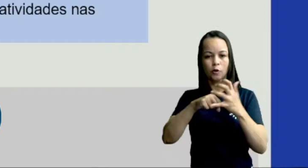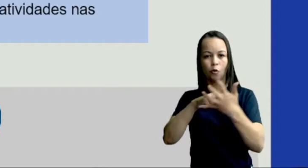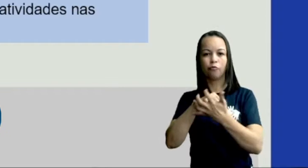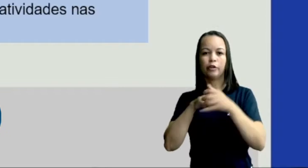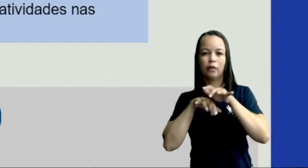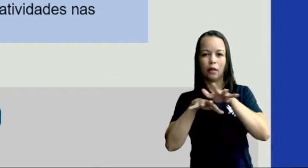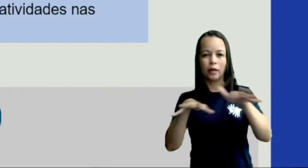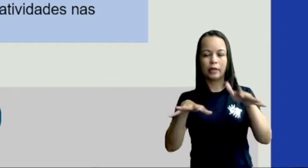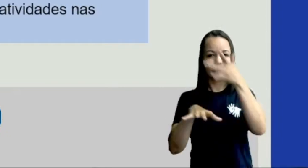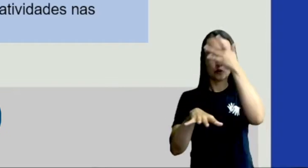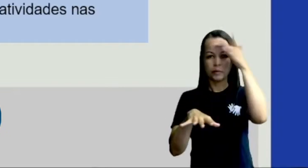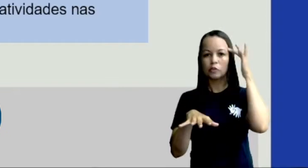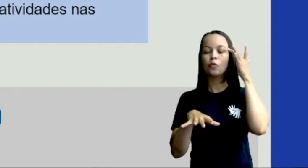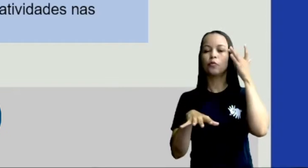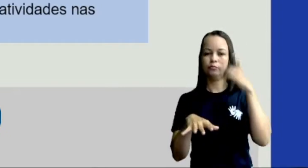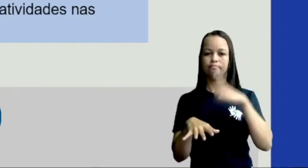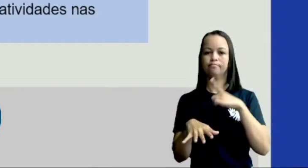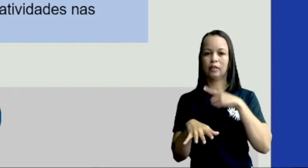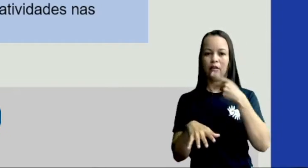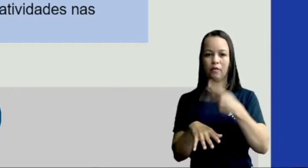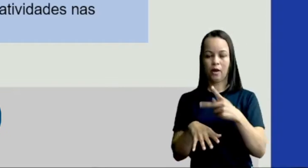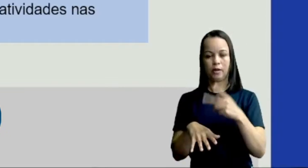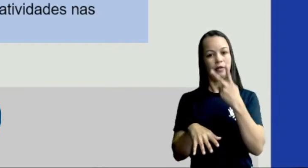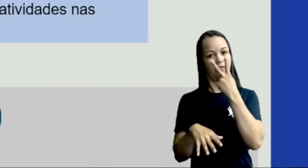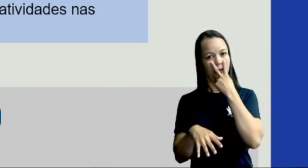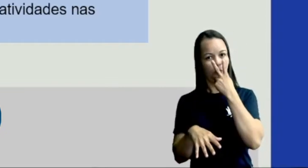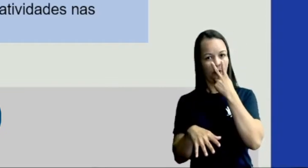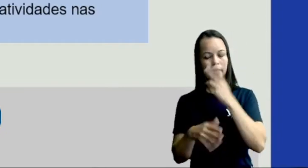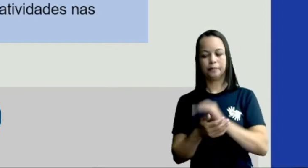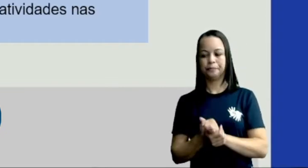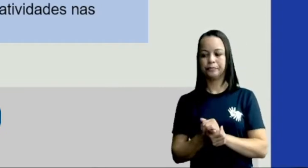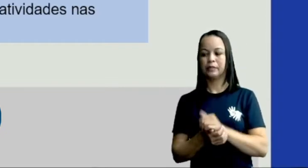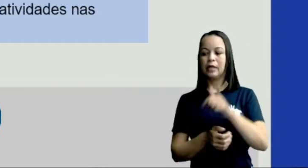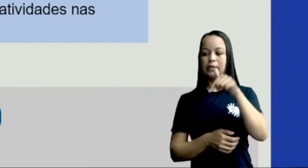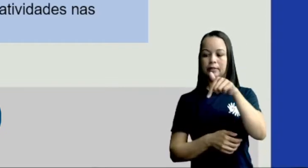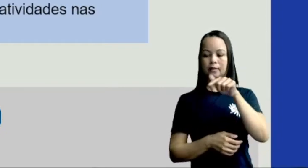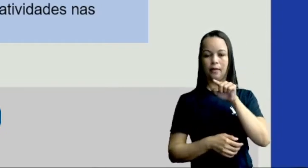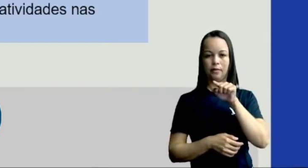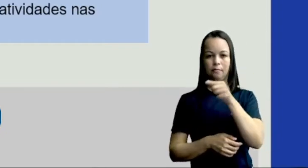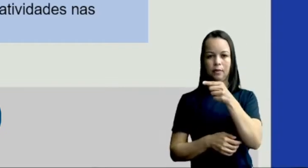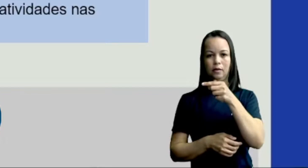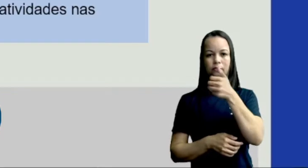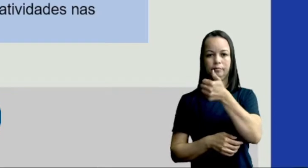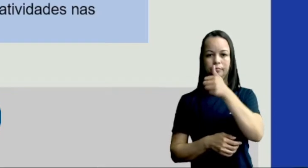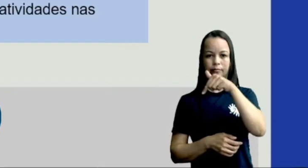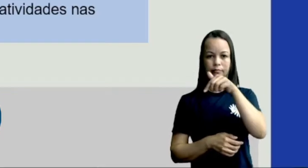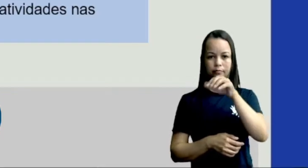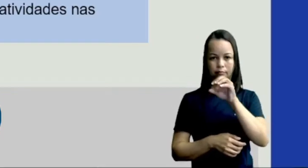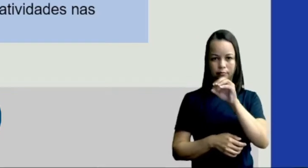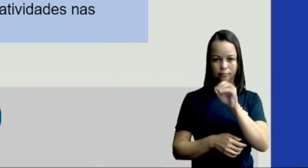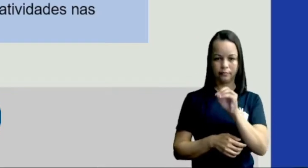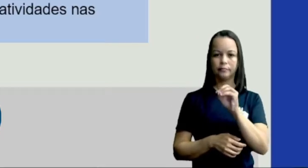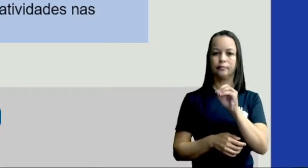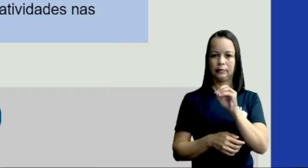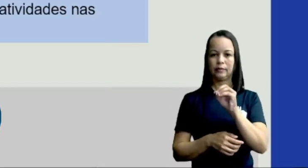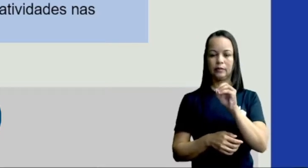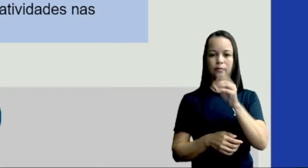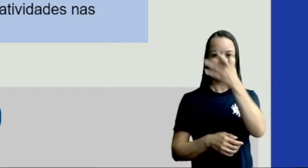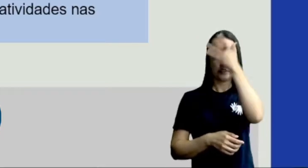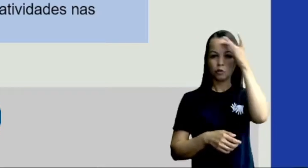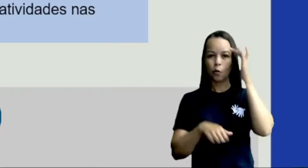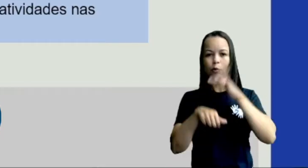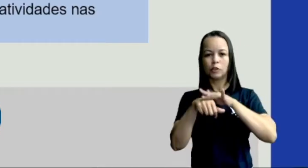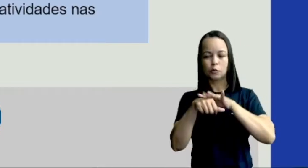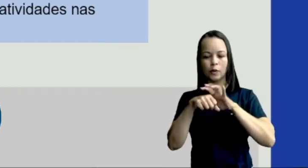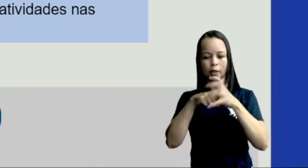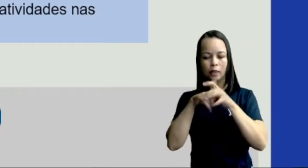durante a pandemia. Aqui na cidade da Vitória, foram 7.170 casos confirmados